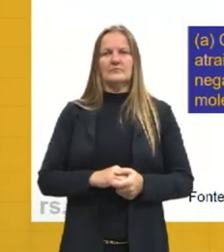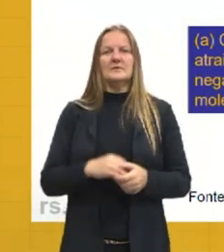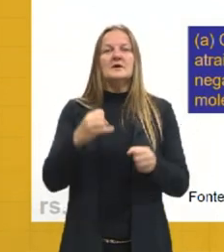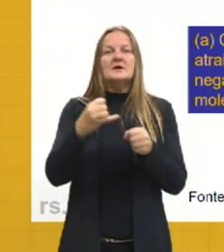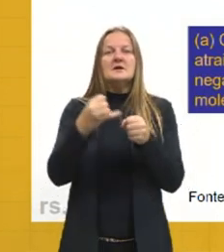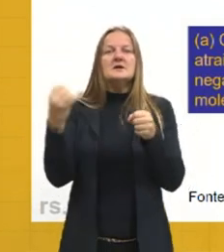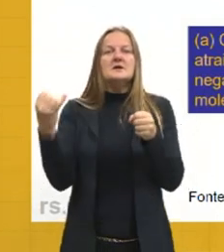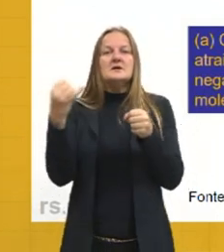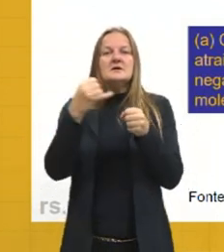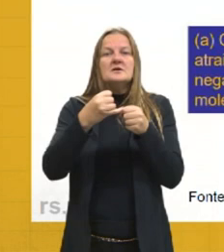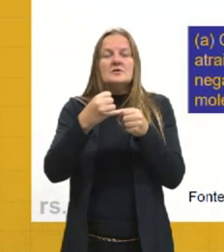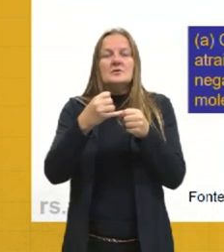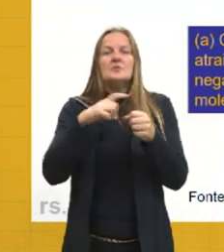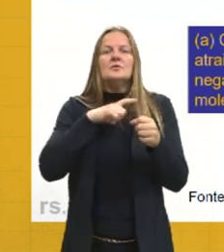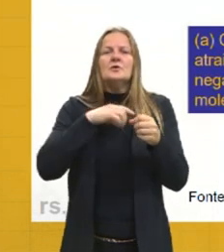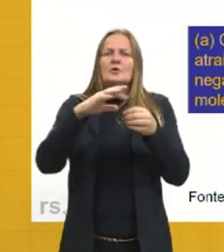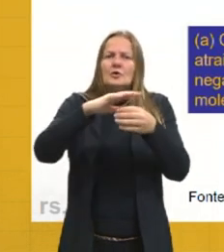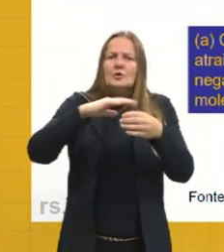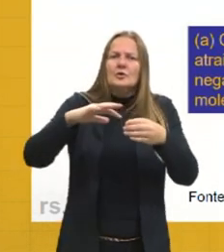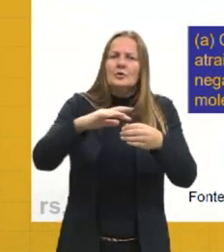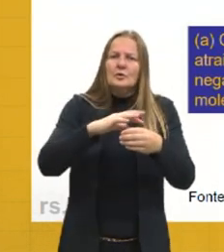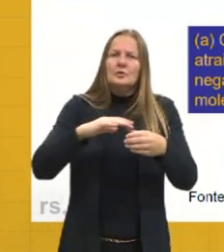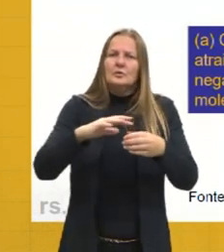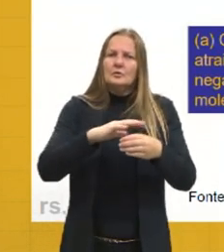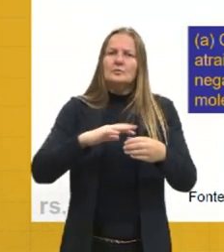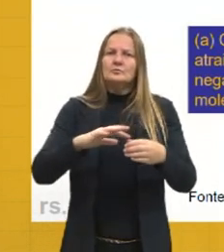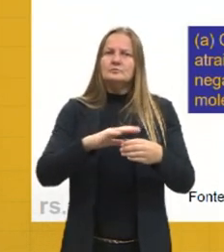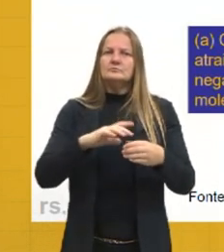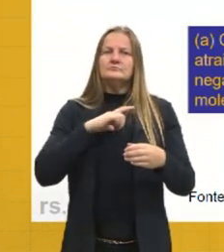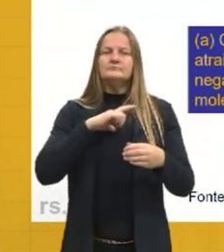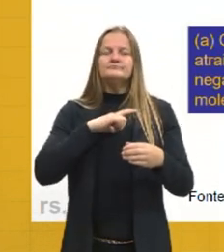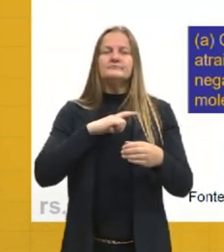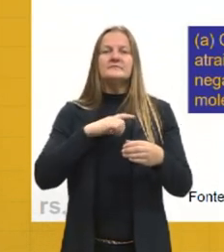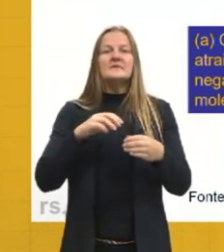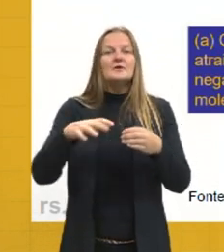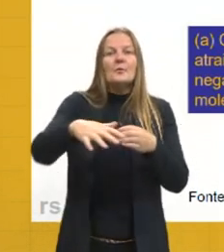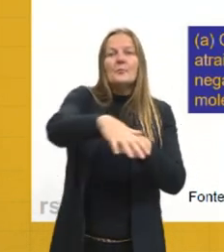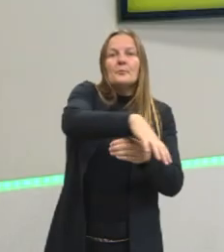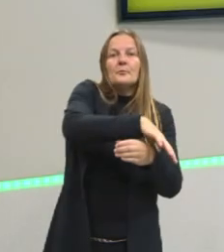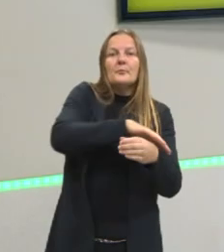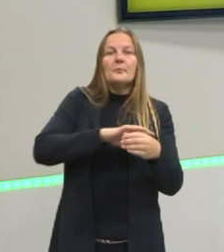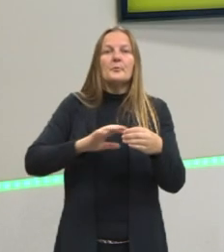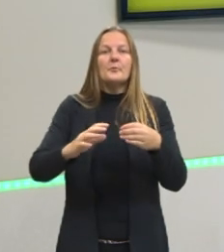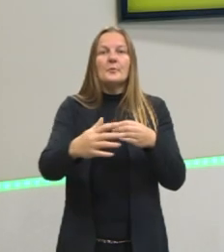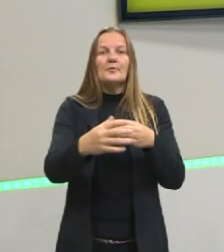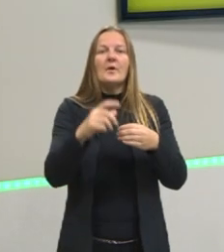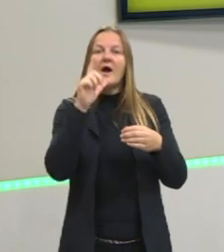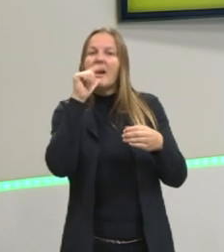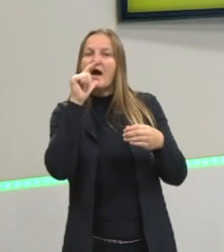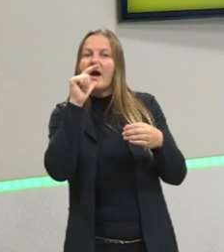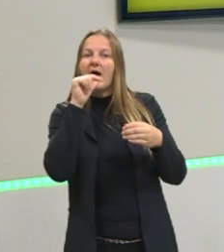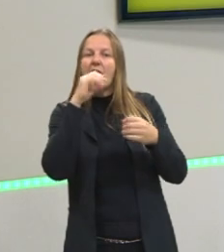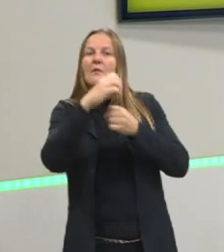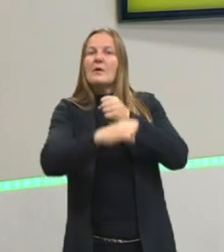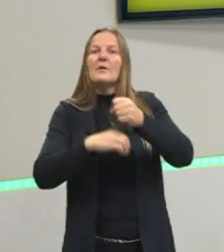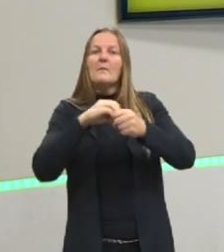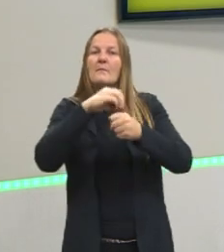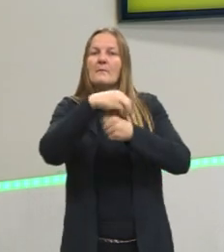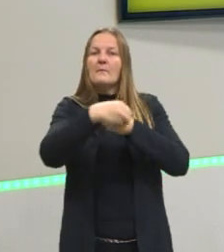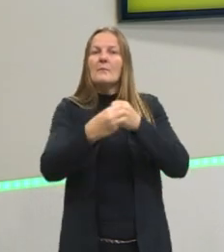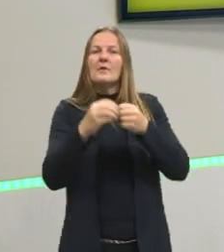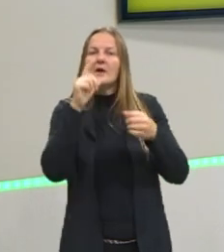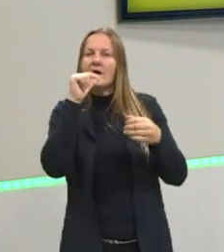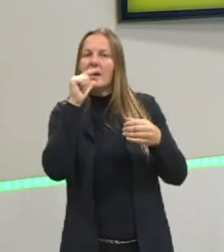íon que está presente na solução, ele vai ser rodeado pelas moléculas da água. A molécula da água é o principal